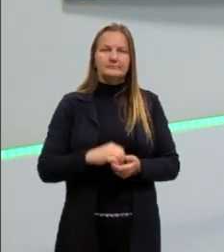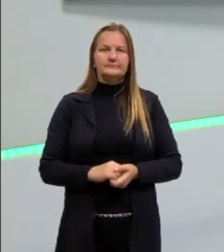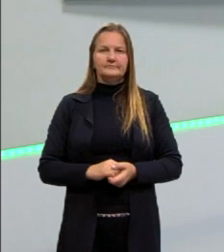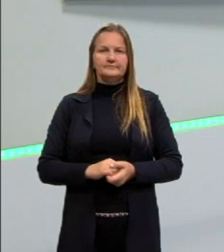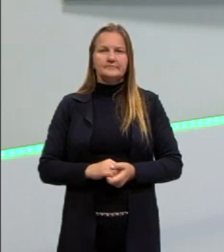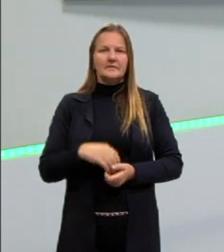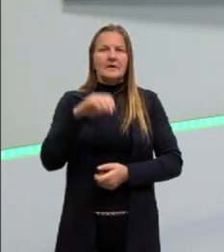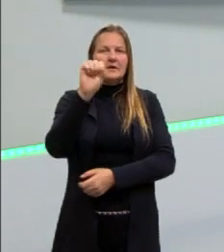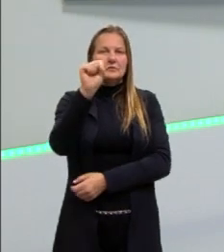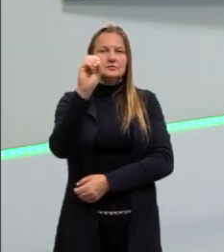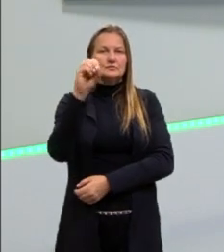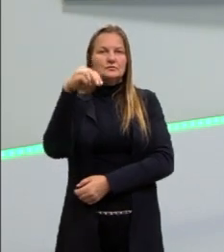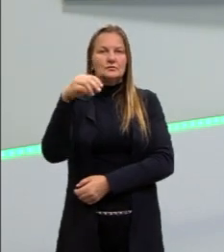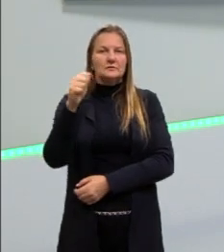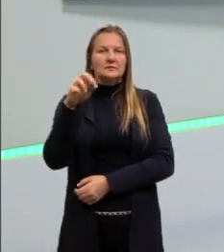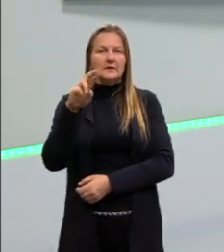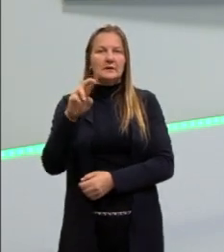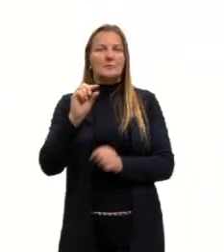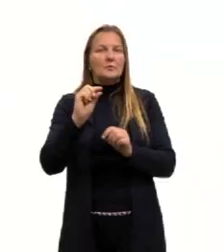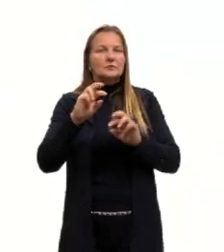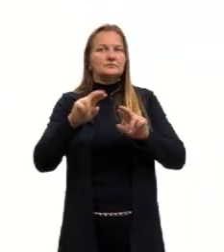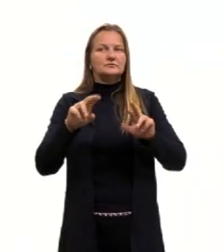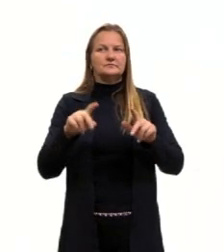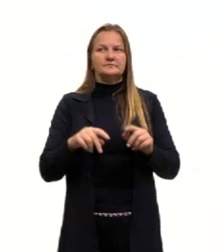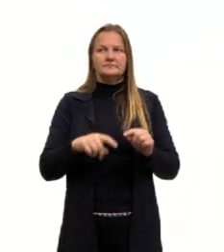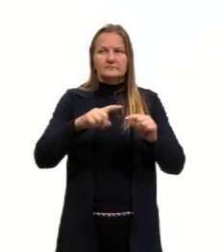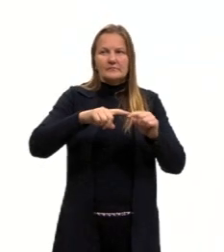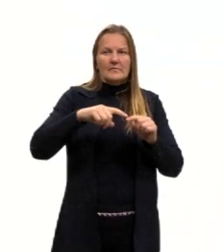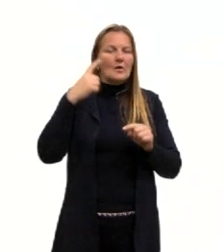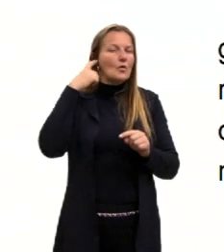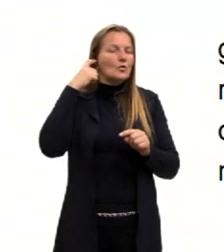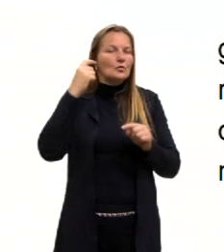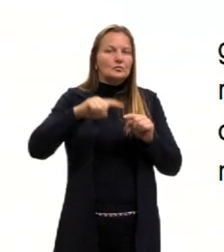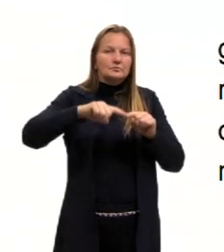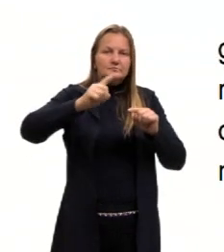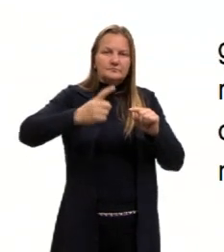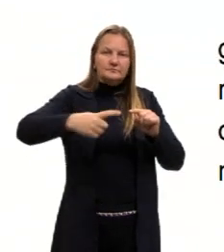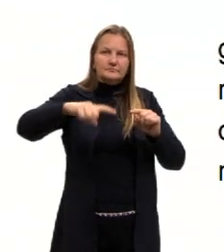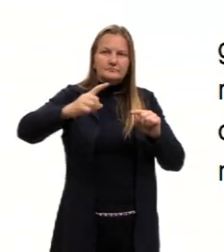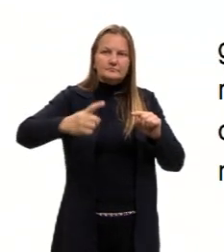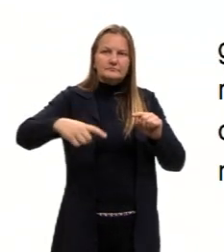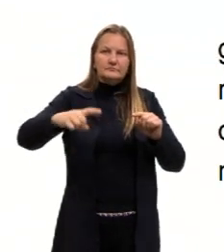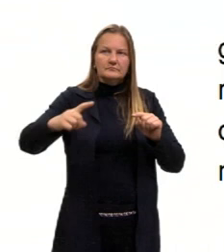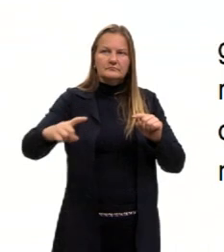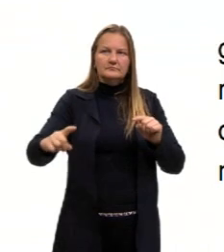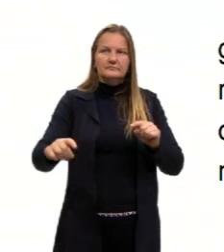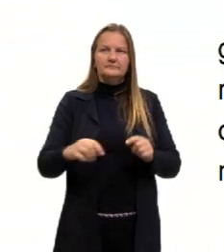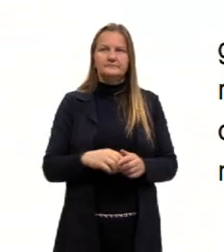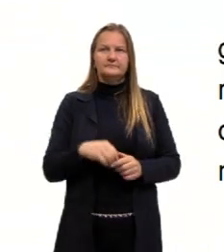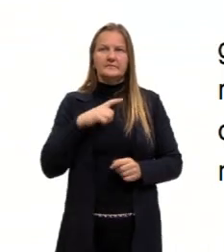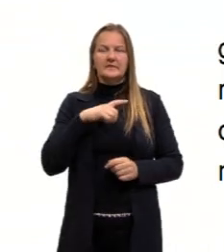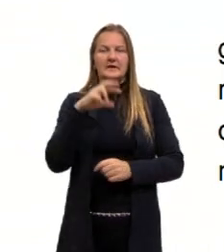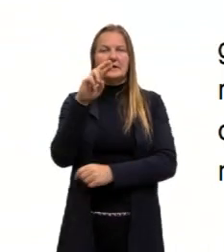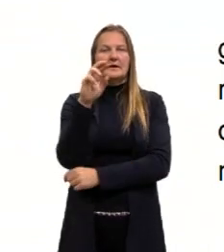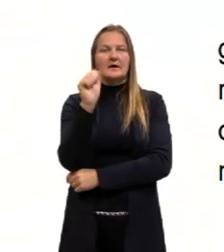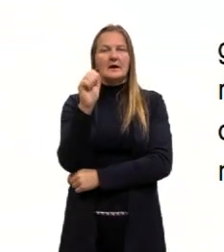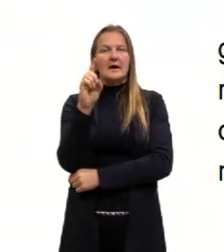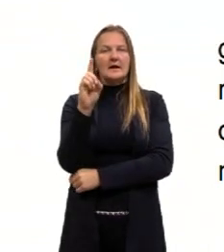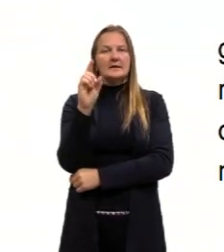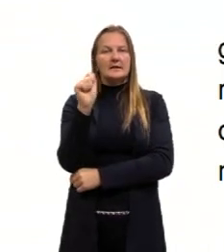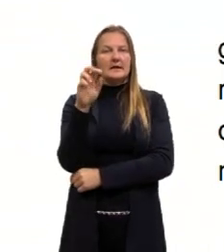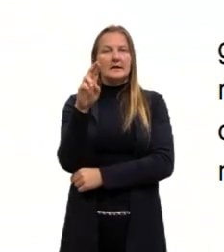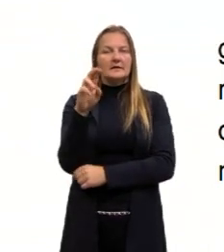sonar especificamente, ele vai usar uma onda sonora. Mas a gente tem o radar. Os